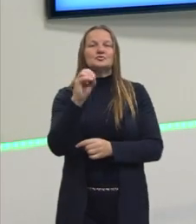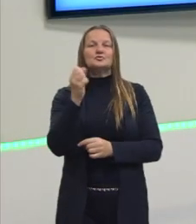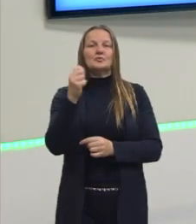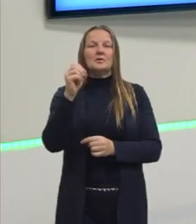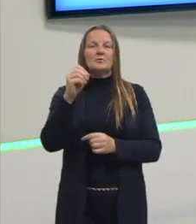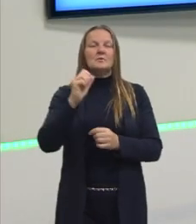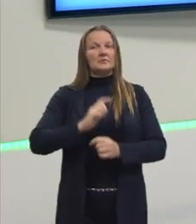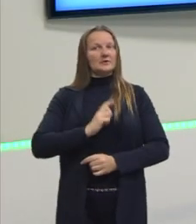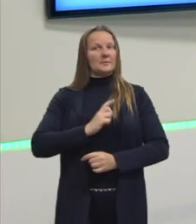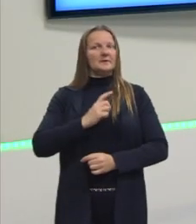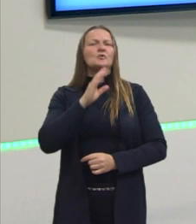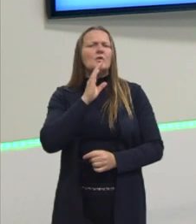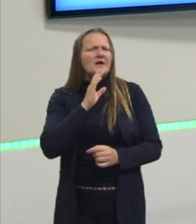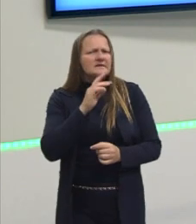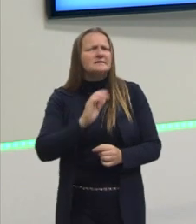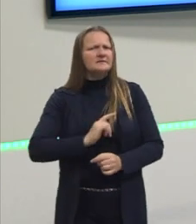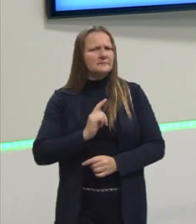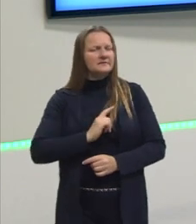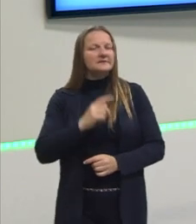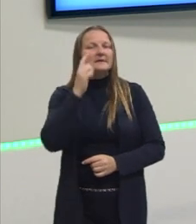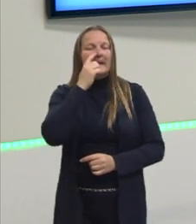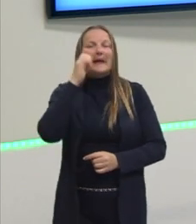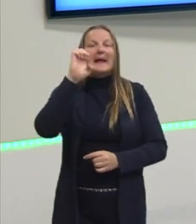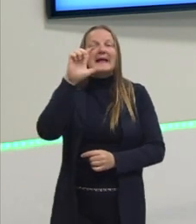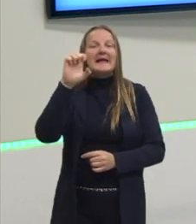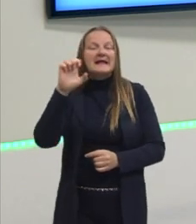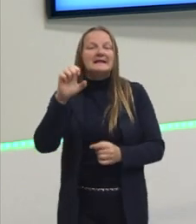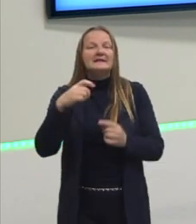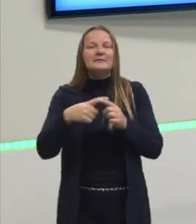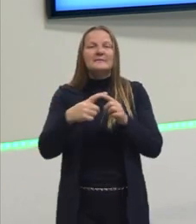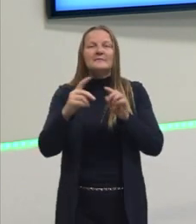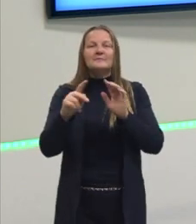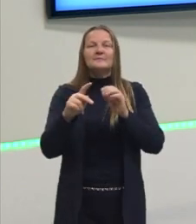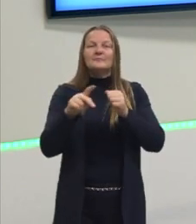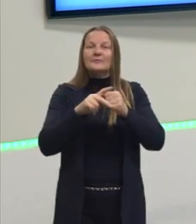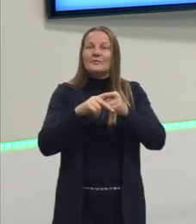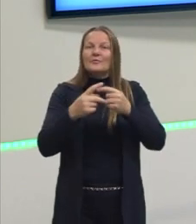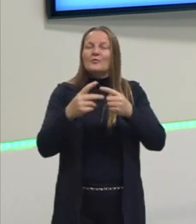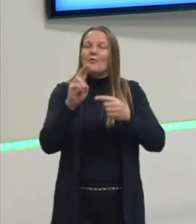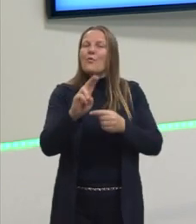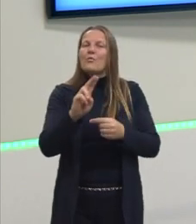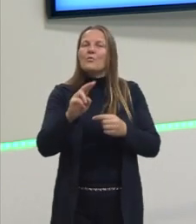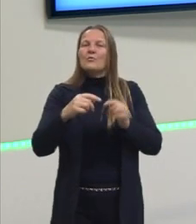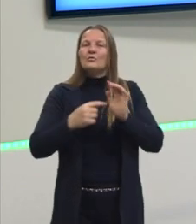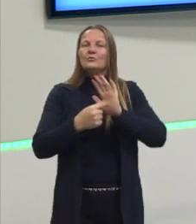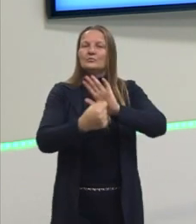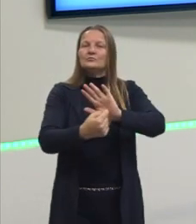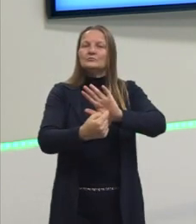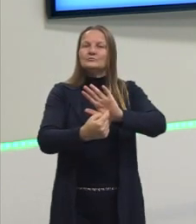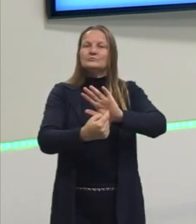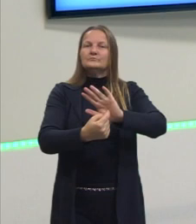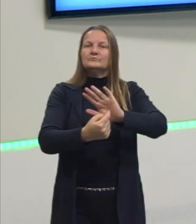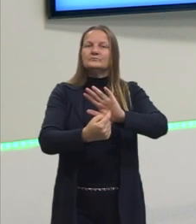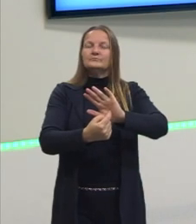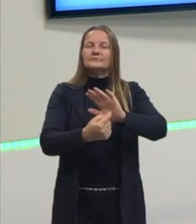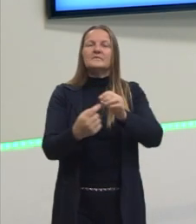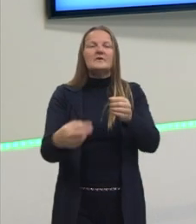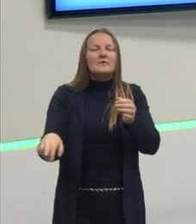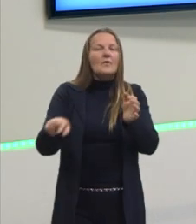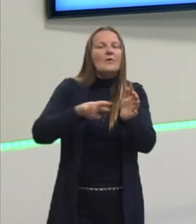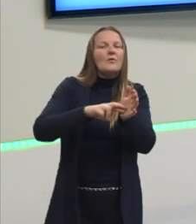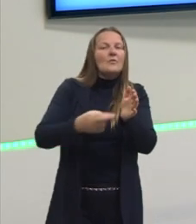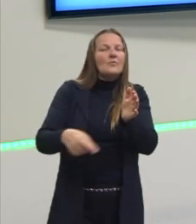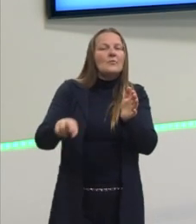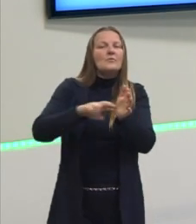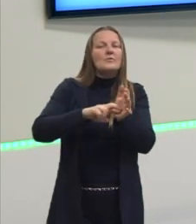gramatical, a gente sabe que usar o ele, usar um pronome, o pronome, ele serve para retomar um